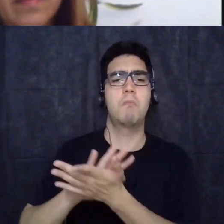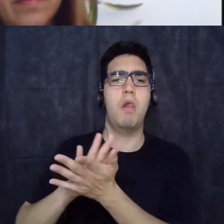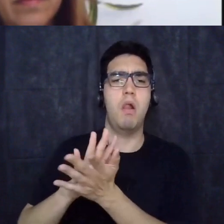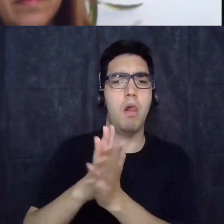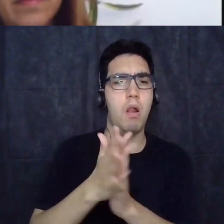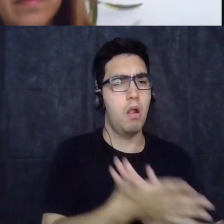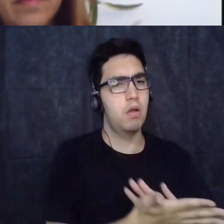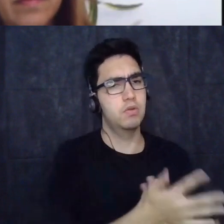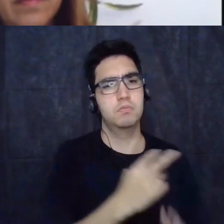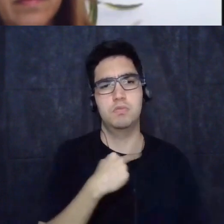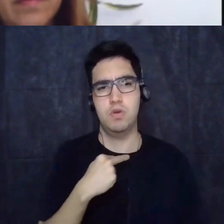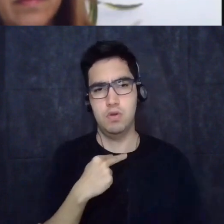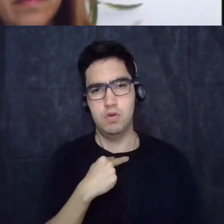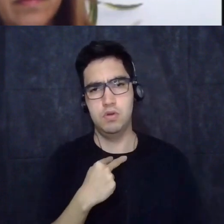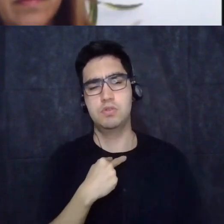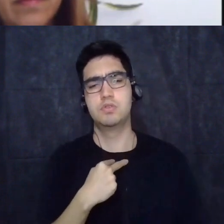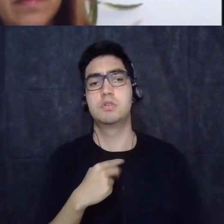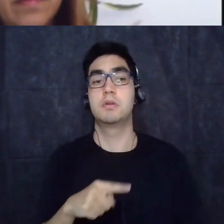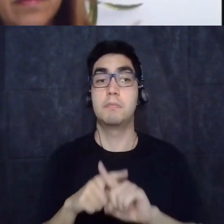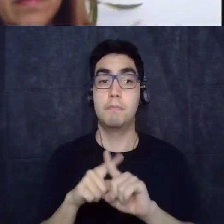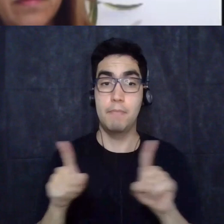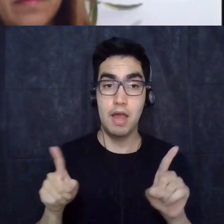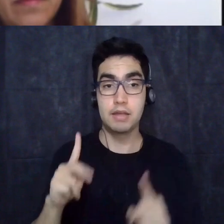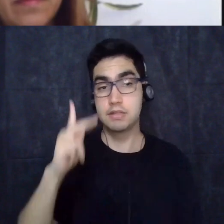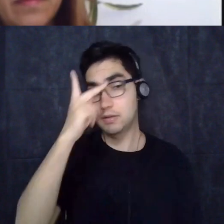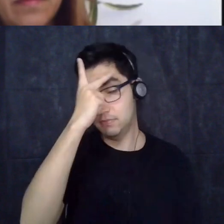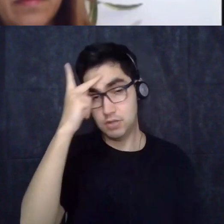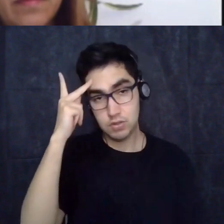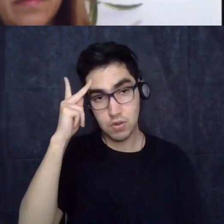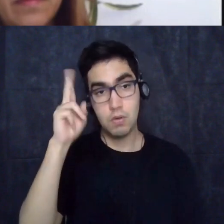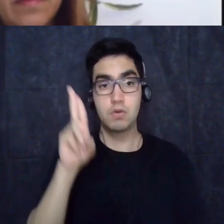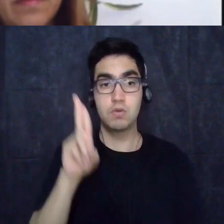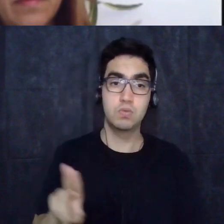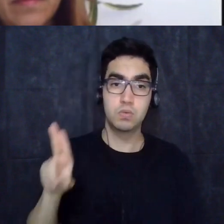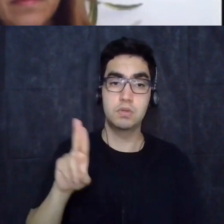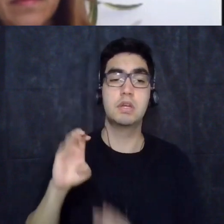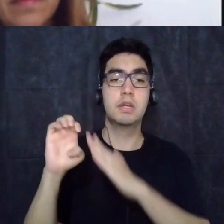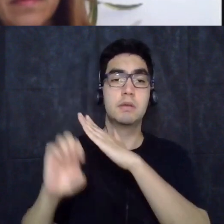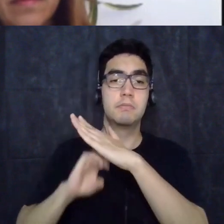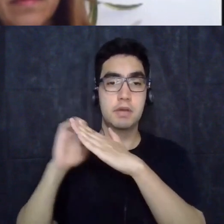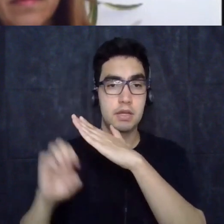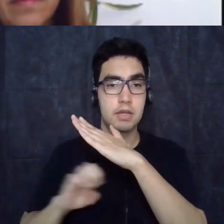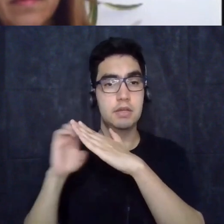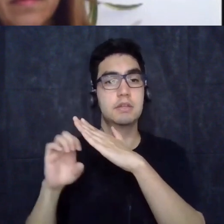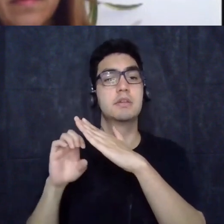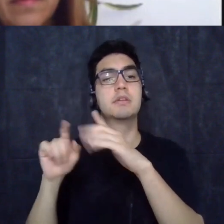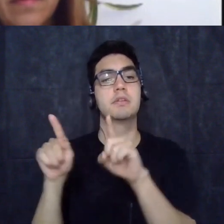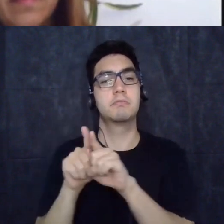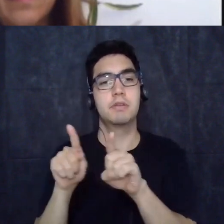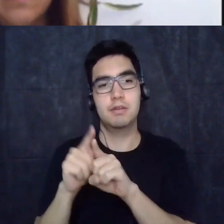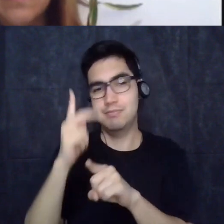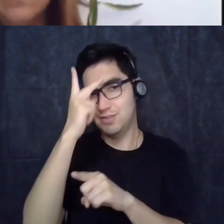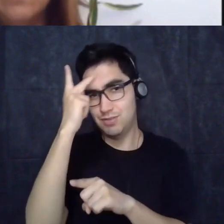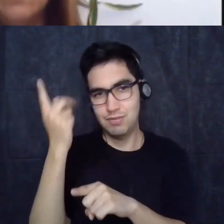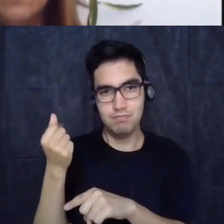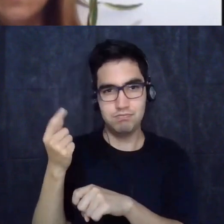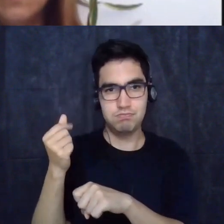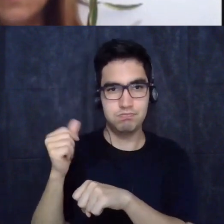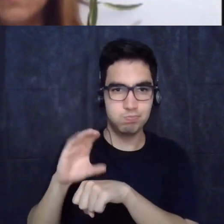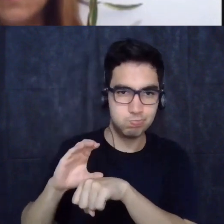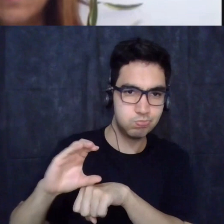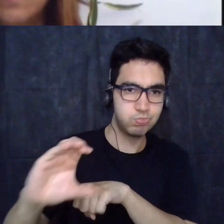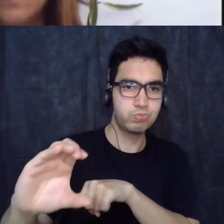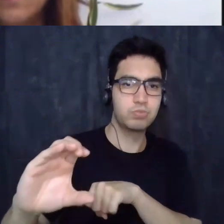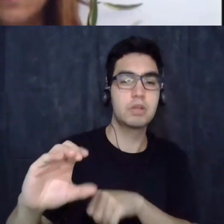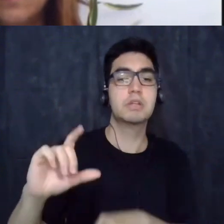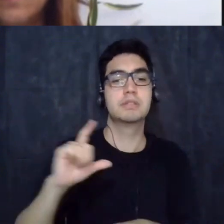os consumidores e algumas empresas e até investidores que tem um